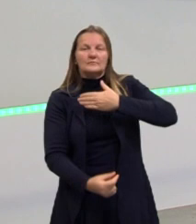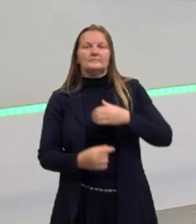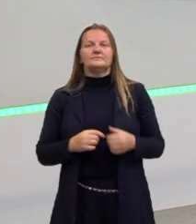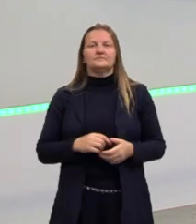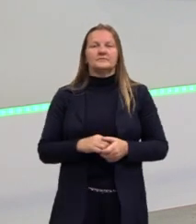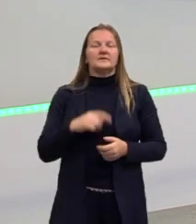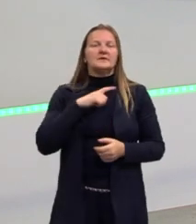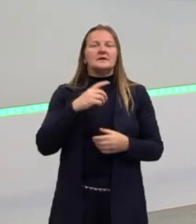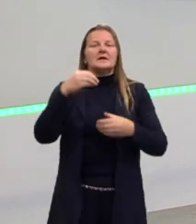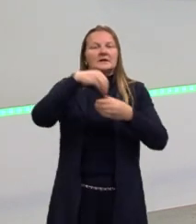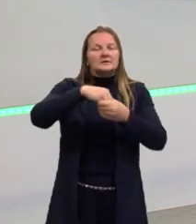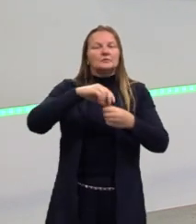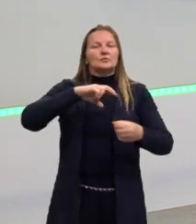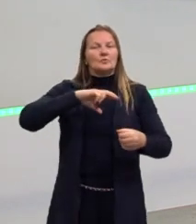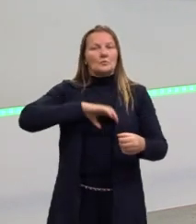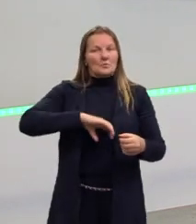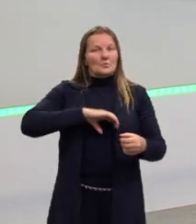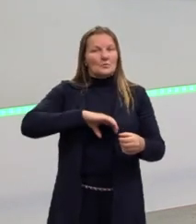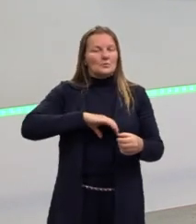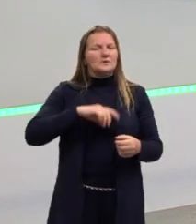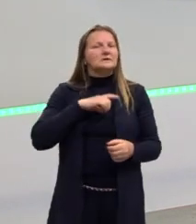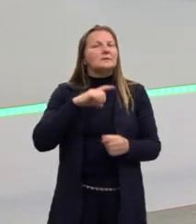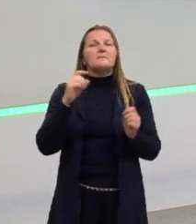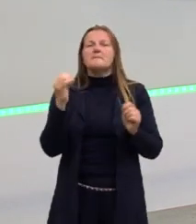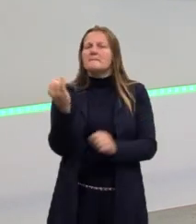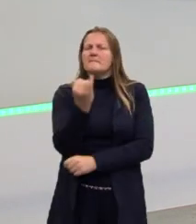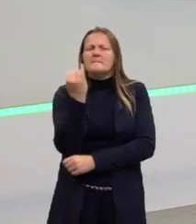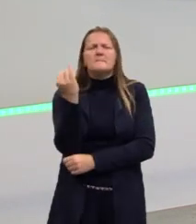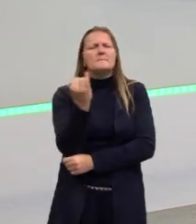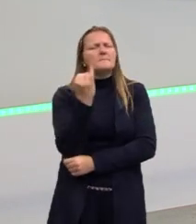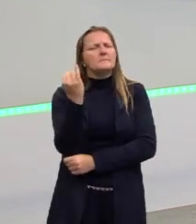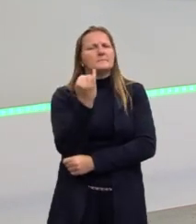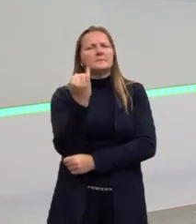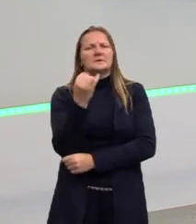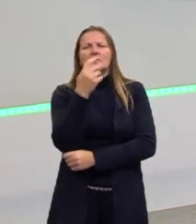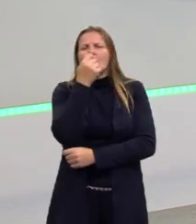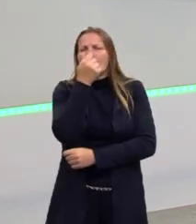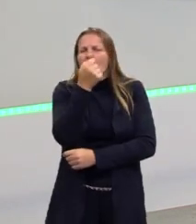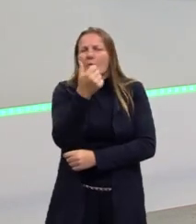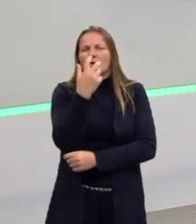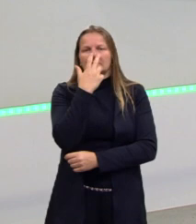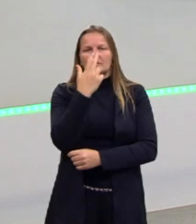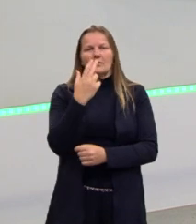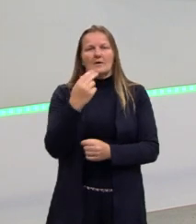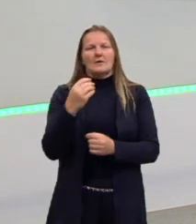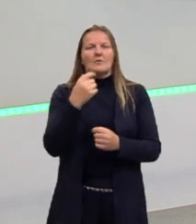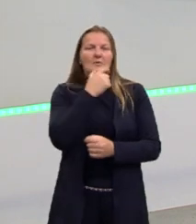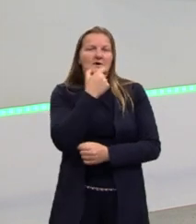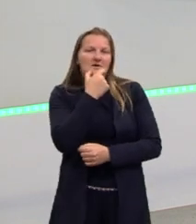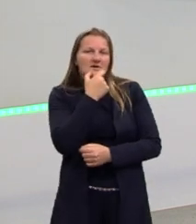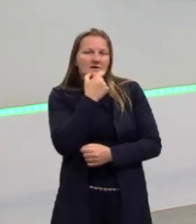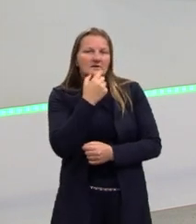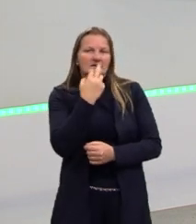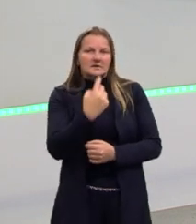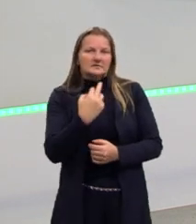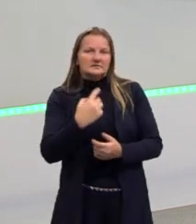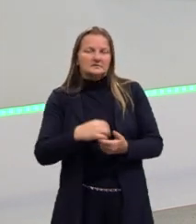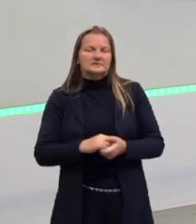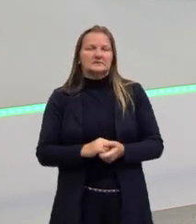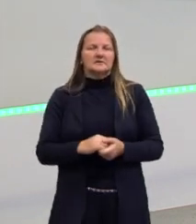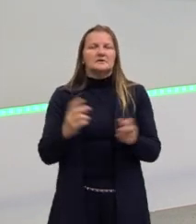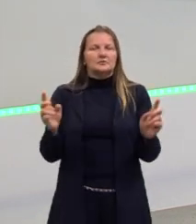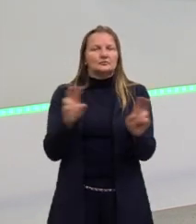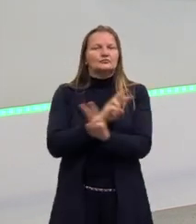dentro da língua portuguesa é muito, muito parecido com a língua inglesa e vice-versa.